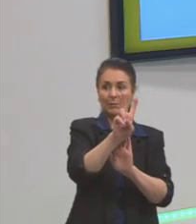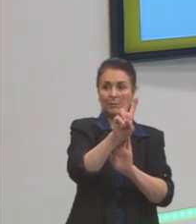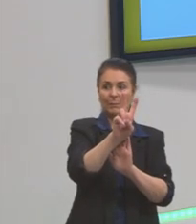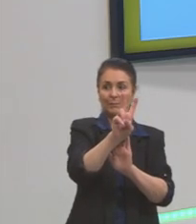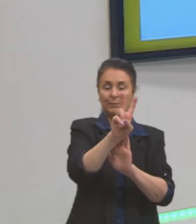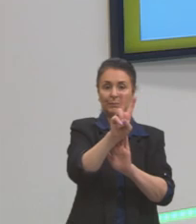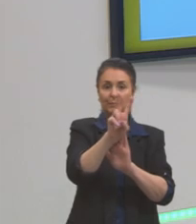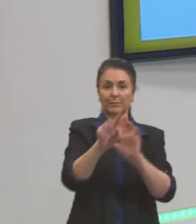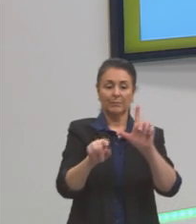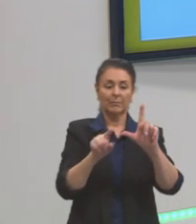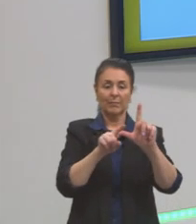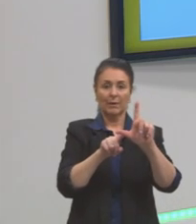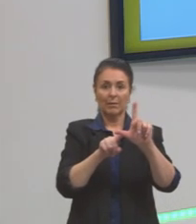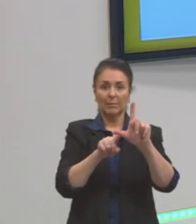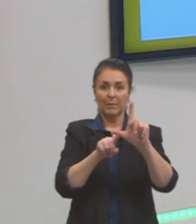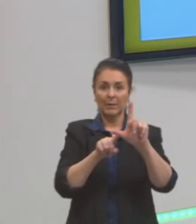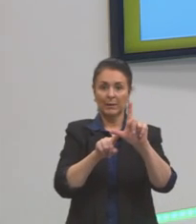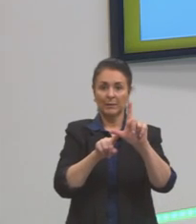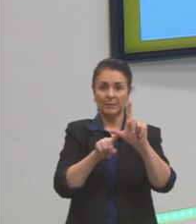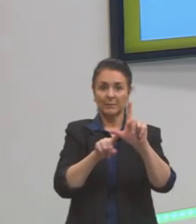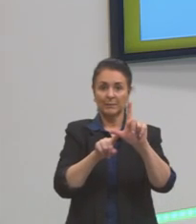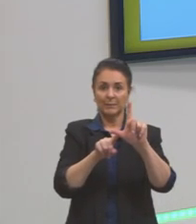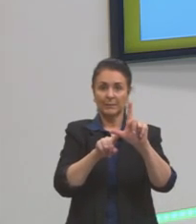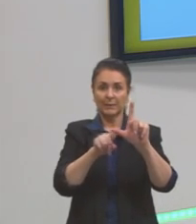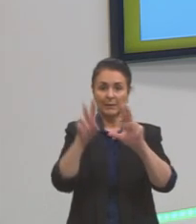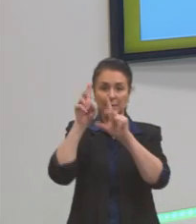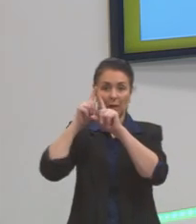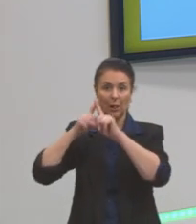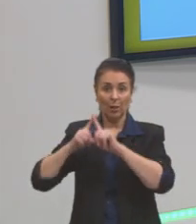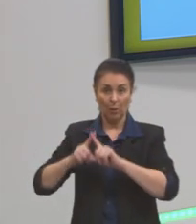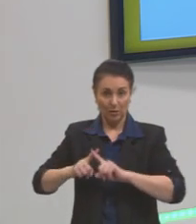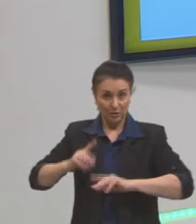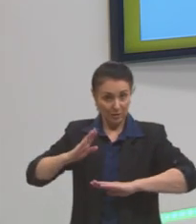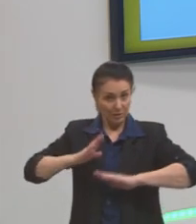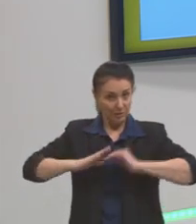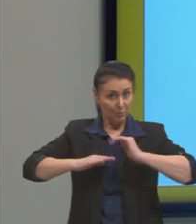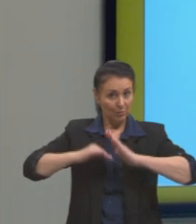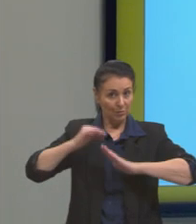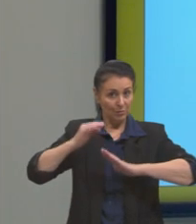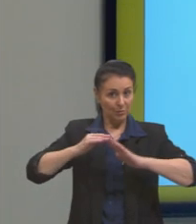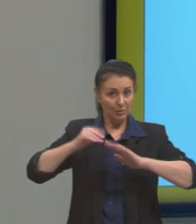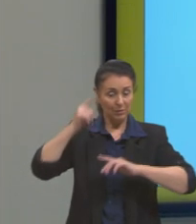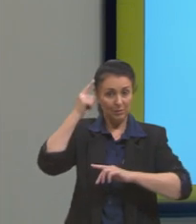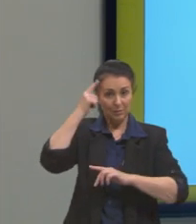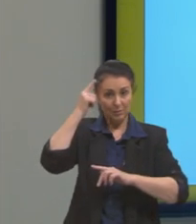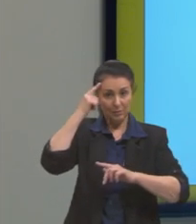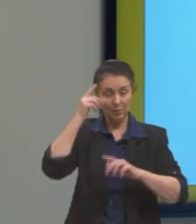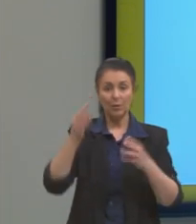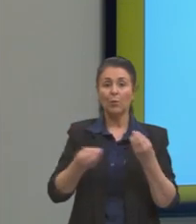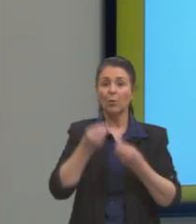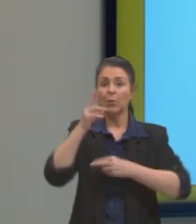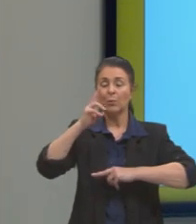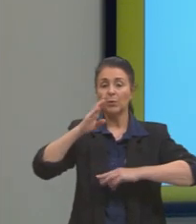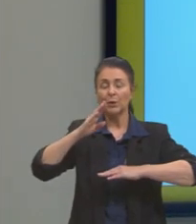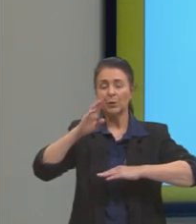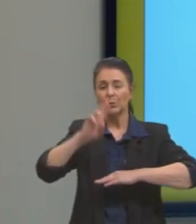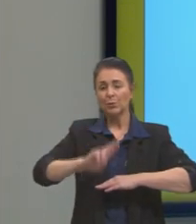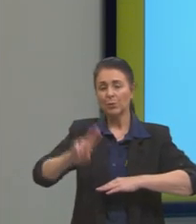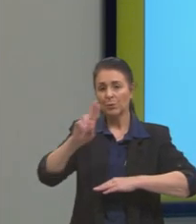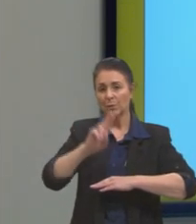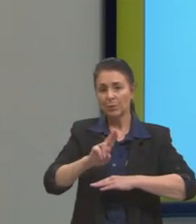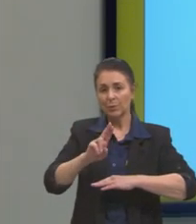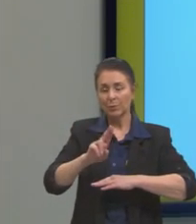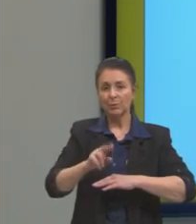gente, então, marcar qualquer ponto a partir dessa lógica de construção. E qual é a aplicação, então? A gente pensa,